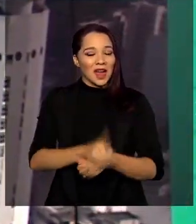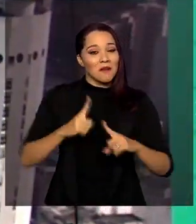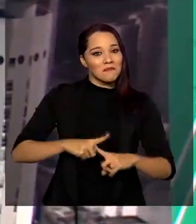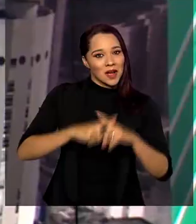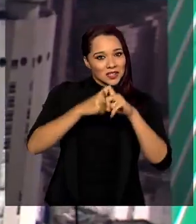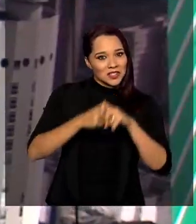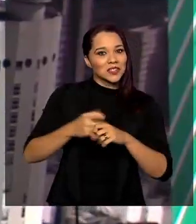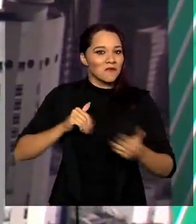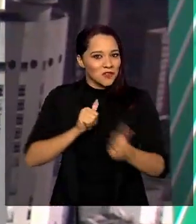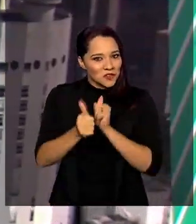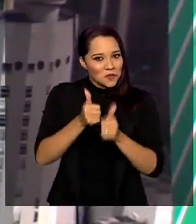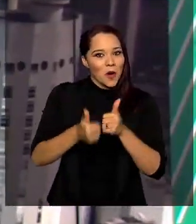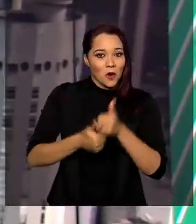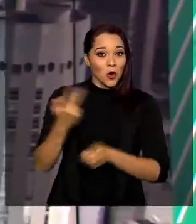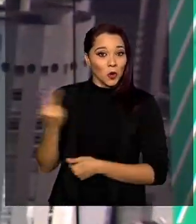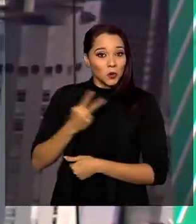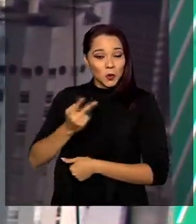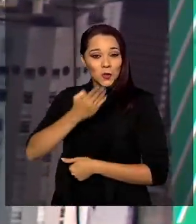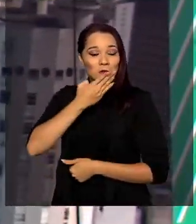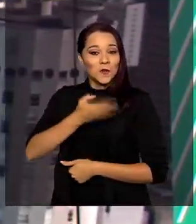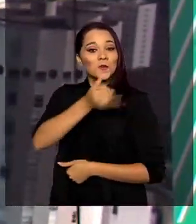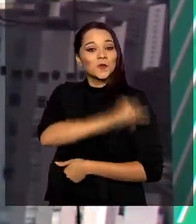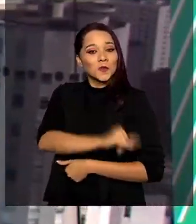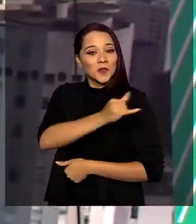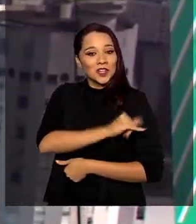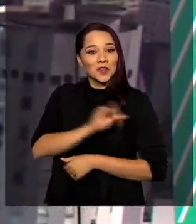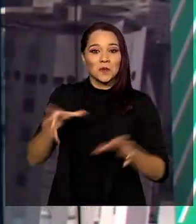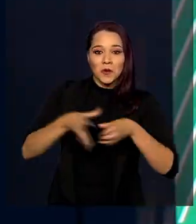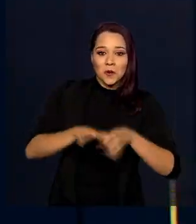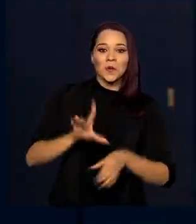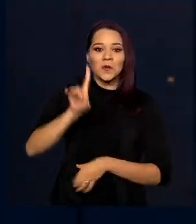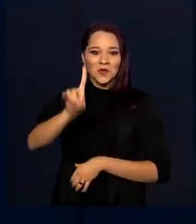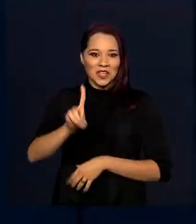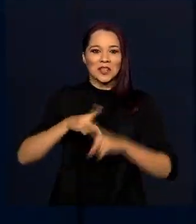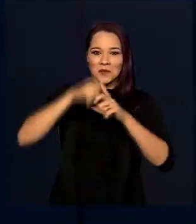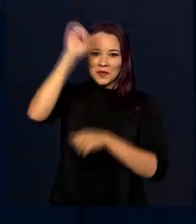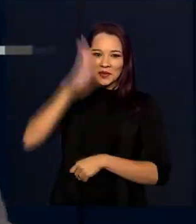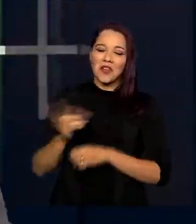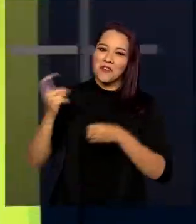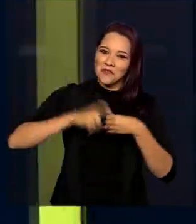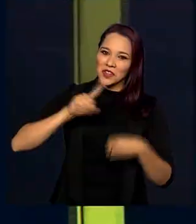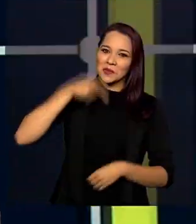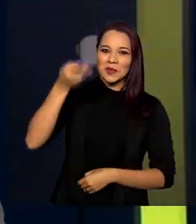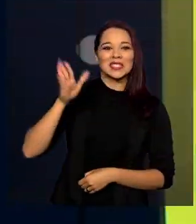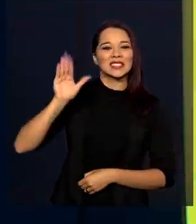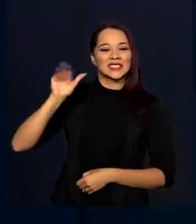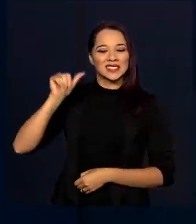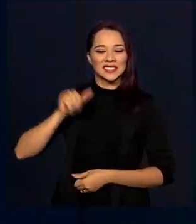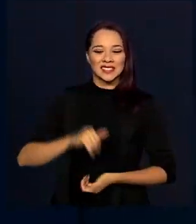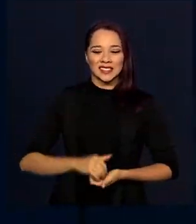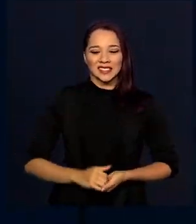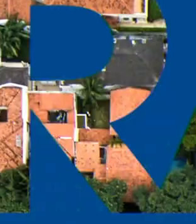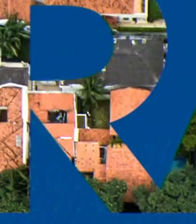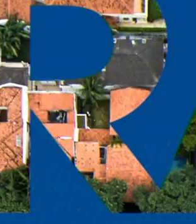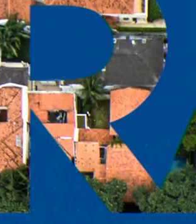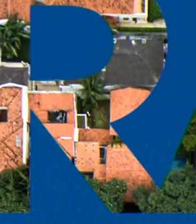Português e Bambu, os dois times do Rio de Janeiro, pela Série D do Campeonato Brasileiro. Eu volto na próxima edição. Até lá!